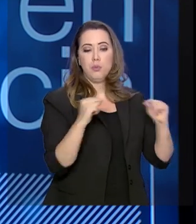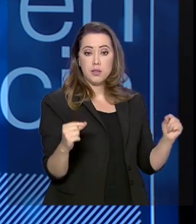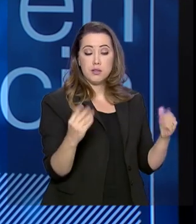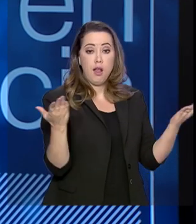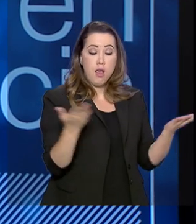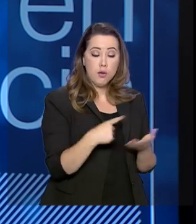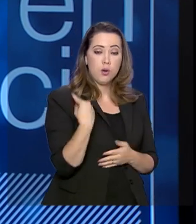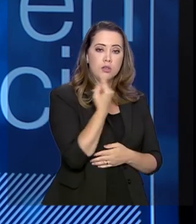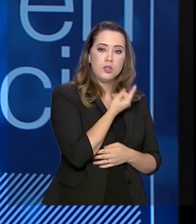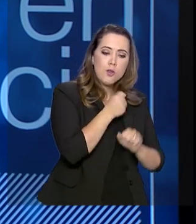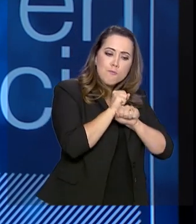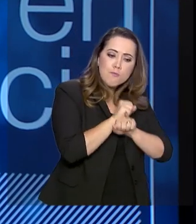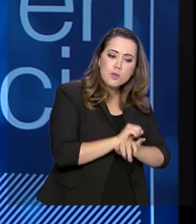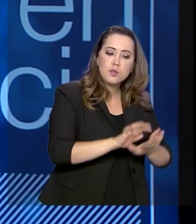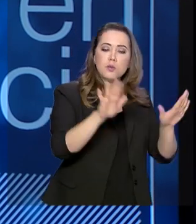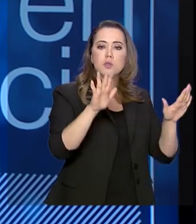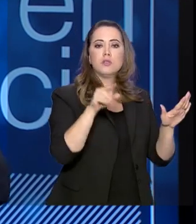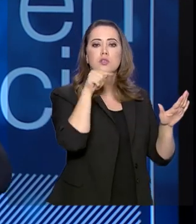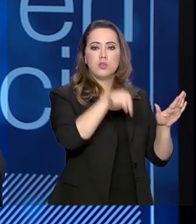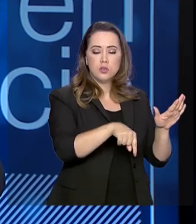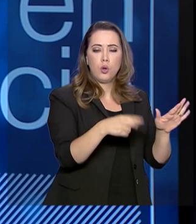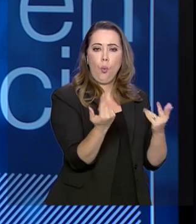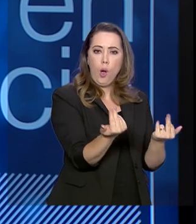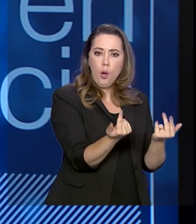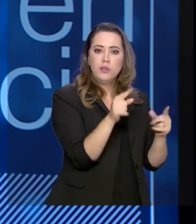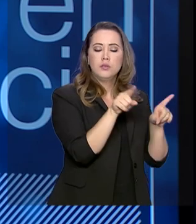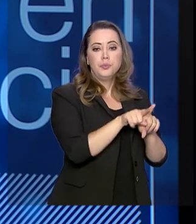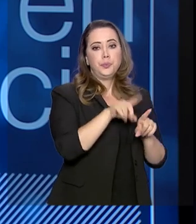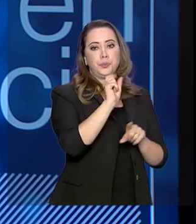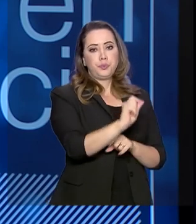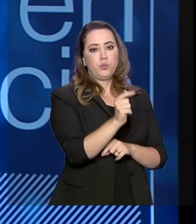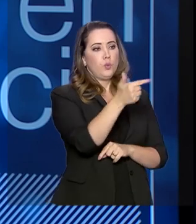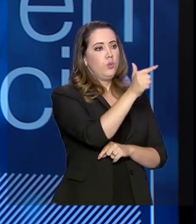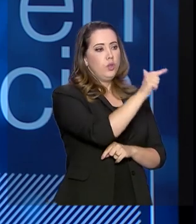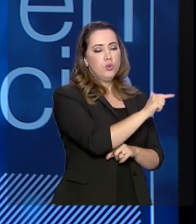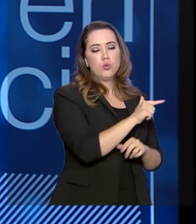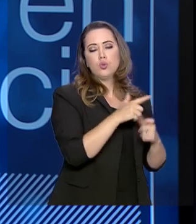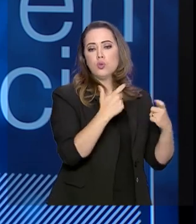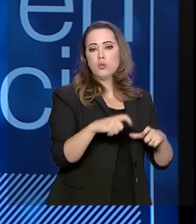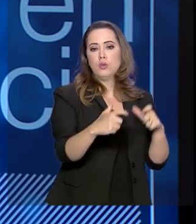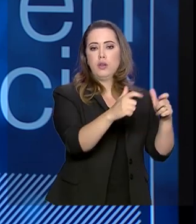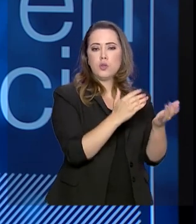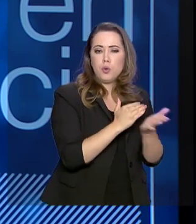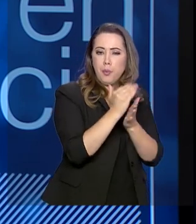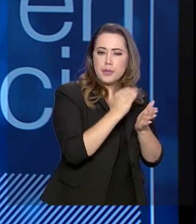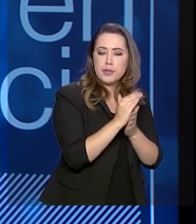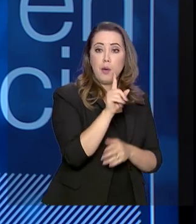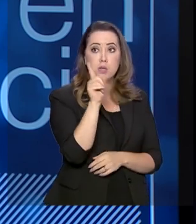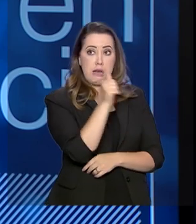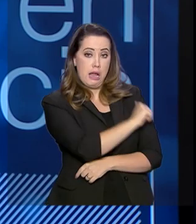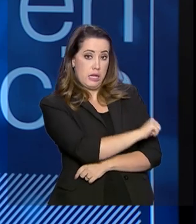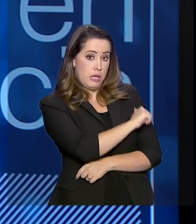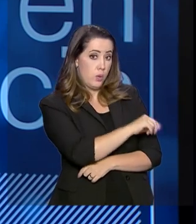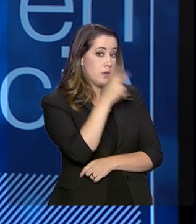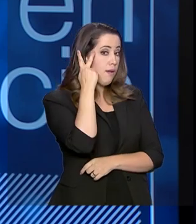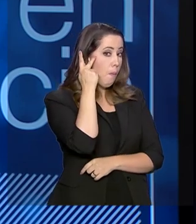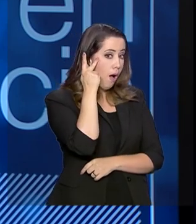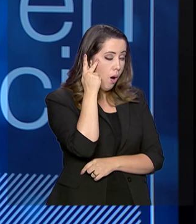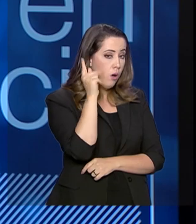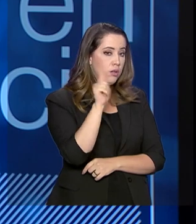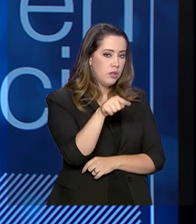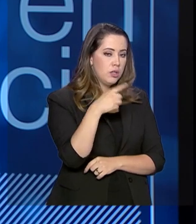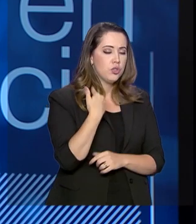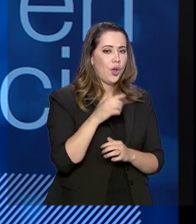E agora nós estamos expandindo esse modelo para as demais localidades. Começamos pelo Rio de Janeiro e por São Paulo, onde tem uma